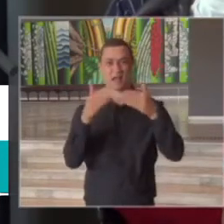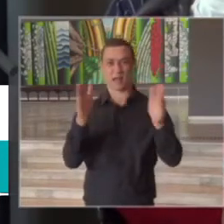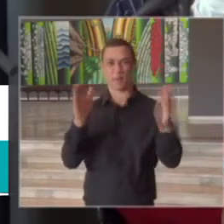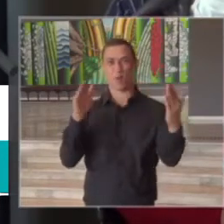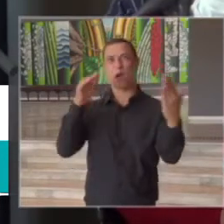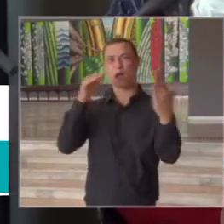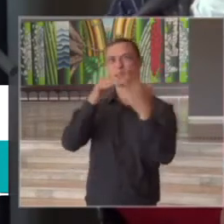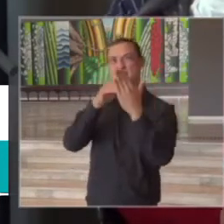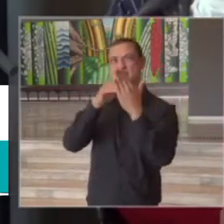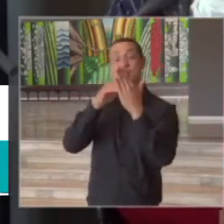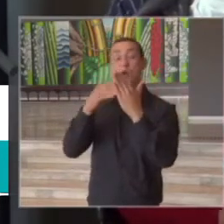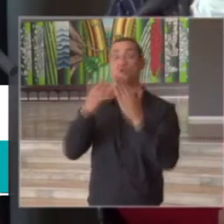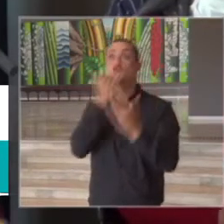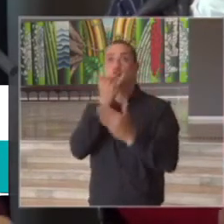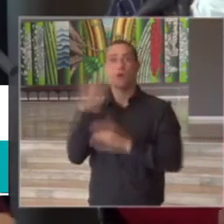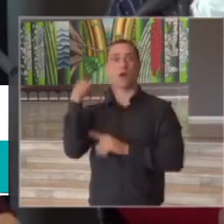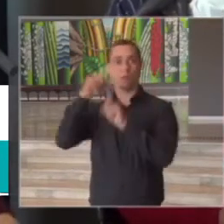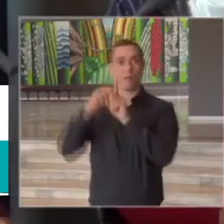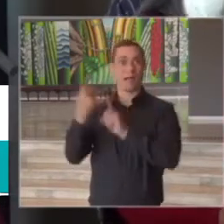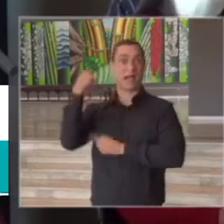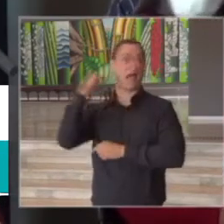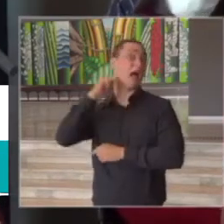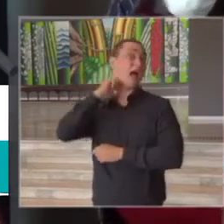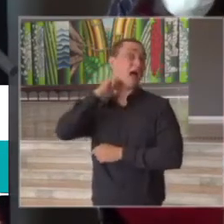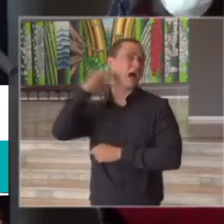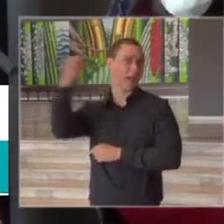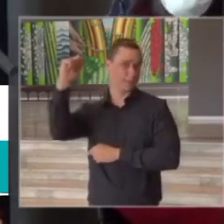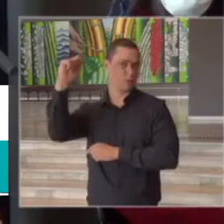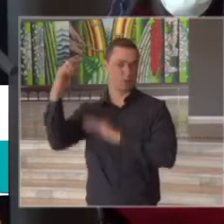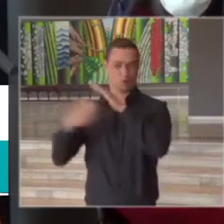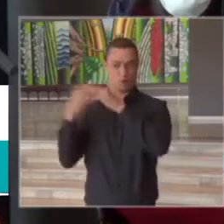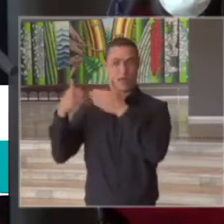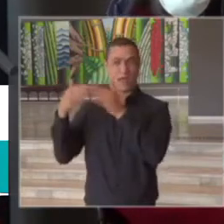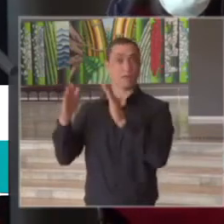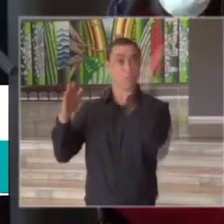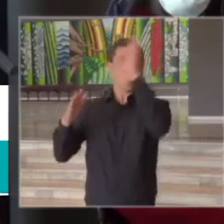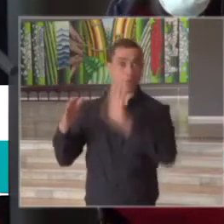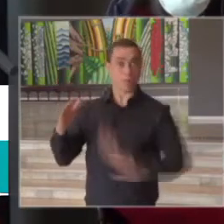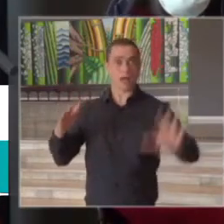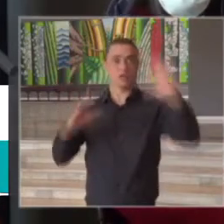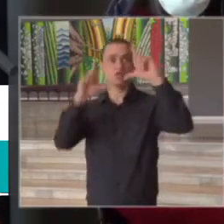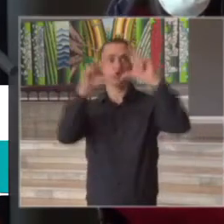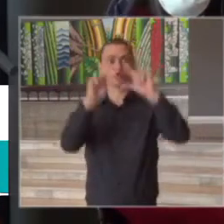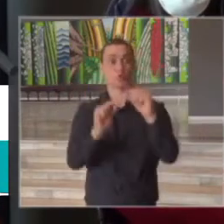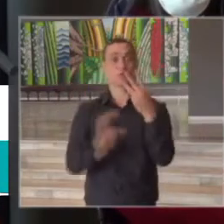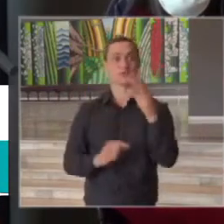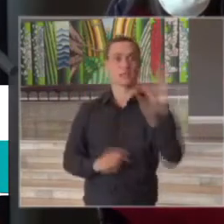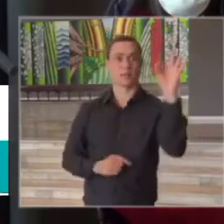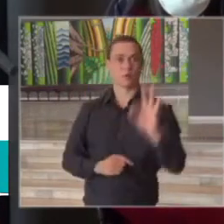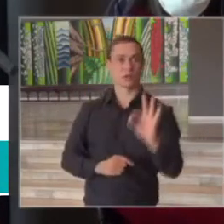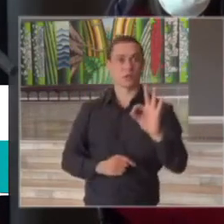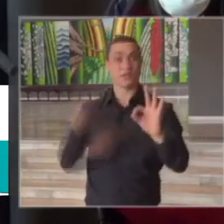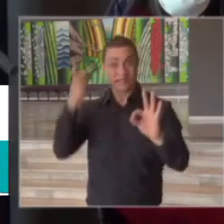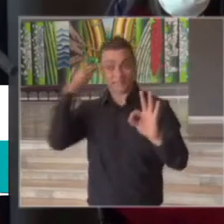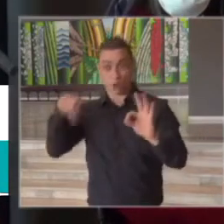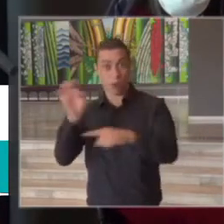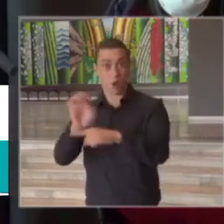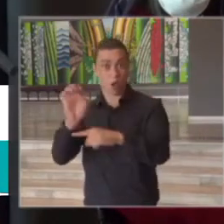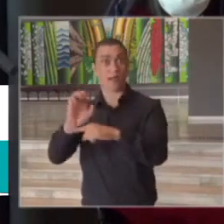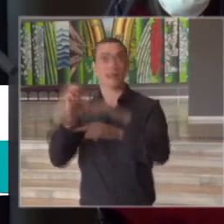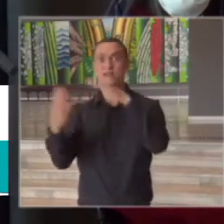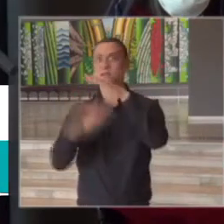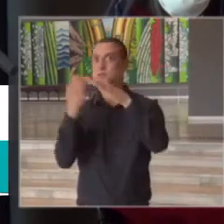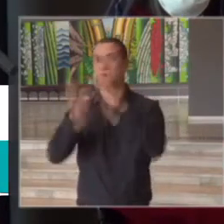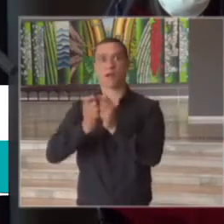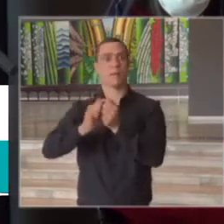abril não em abril perdão a abertura de empresas no Brasil caiu 30% e São Paulo é o estado que tem mais empresas